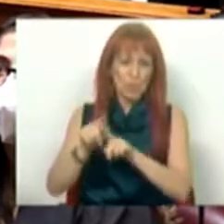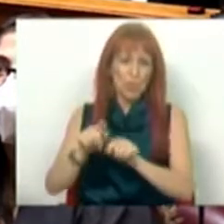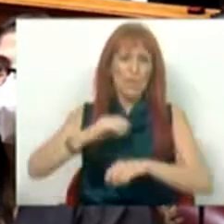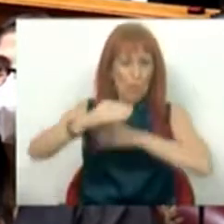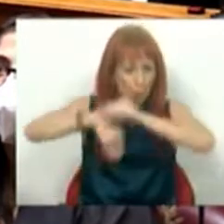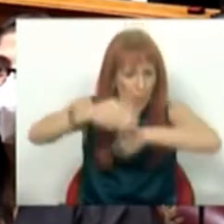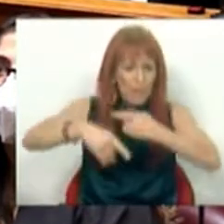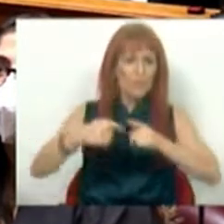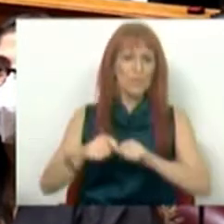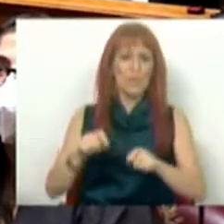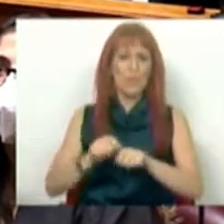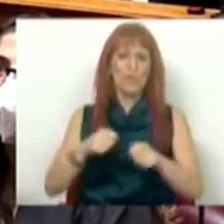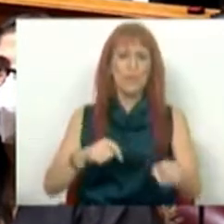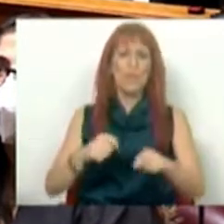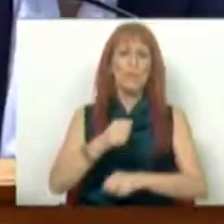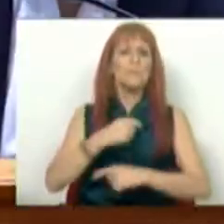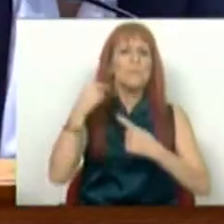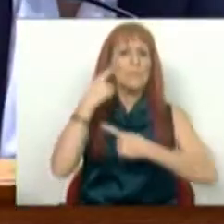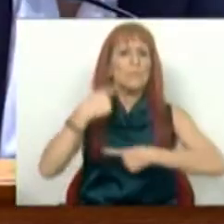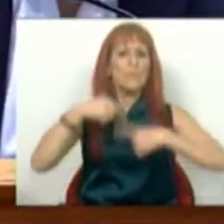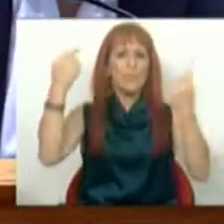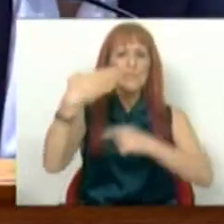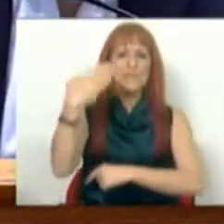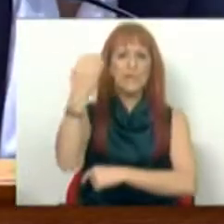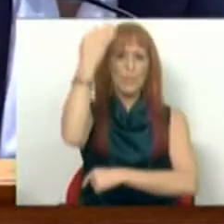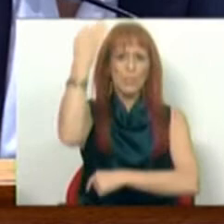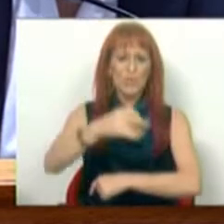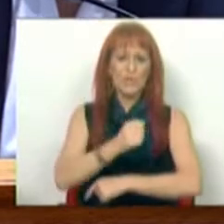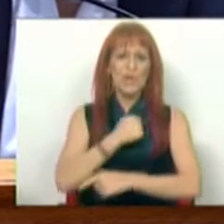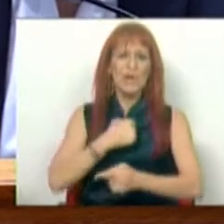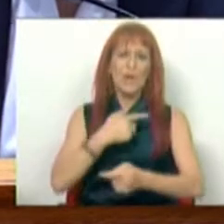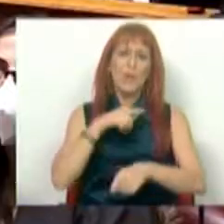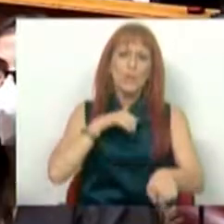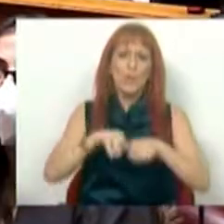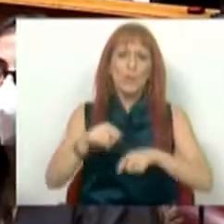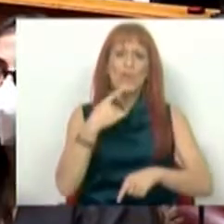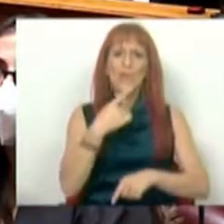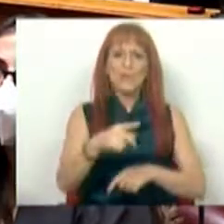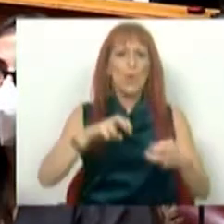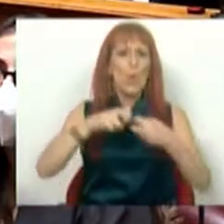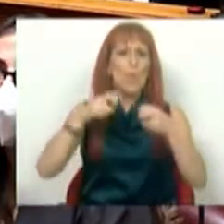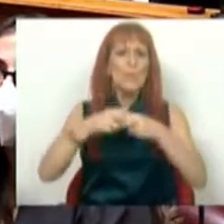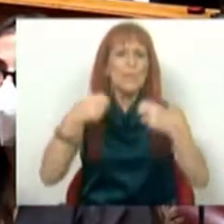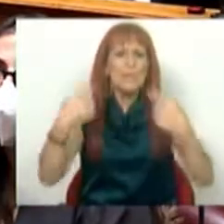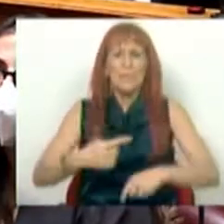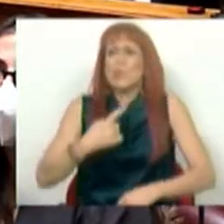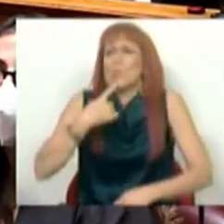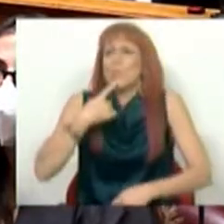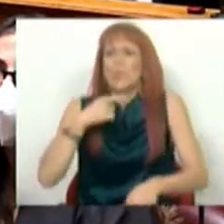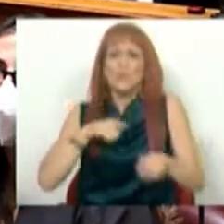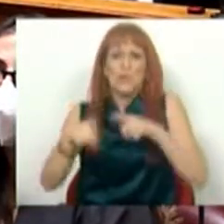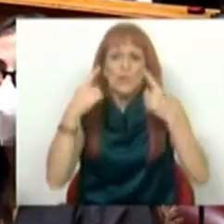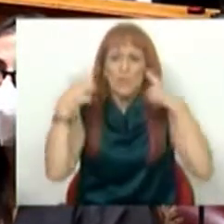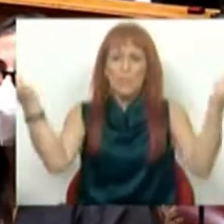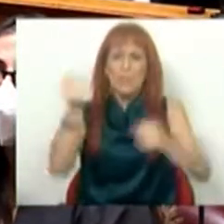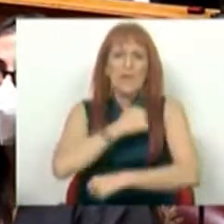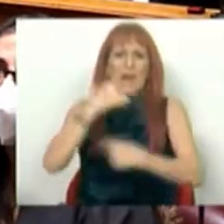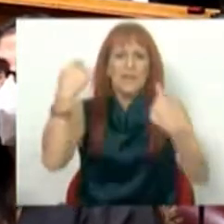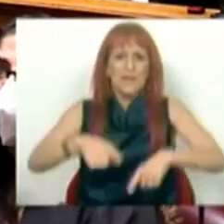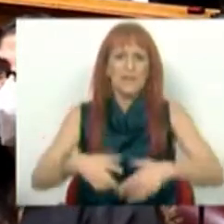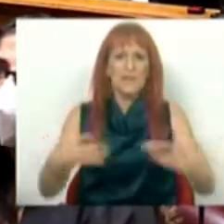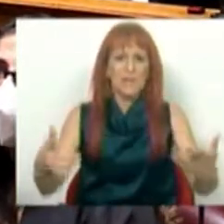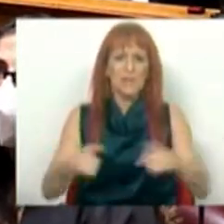Baixos, têm 30% de habitação pública. E o Sr. Deputado, vem aqui dizer que o problema é termos excesso de políticas públicas de habitação.